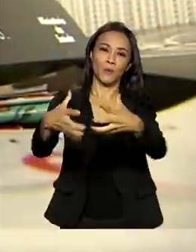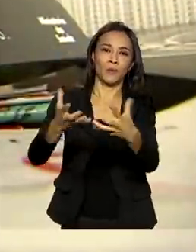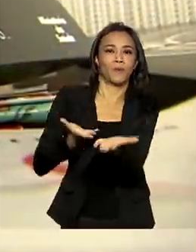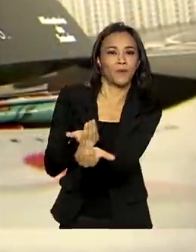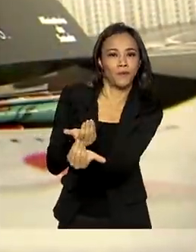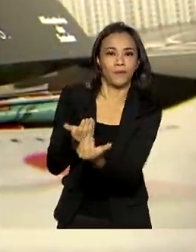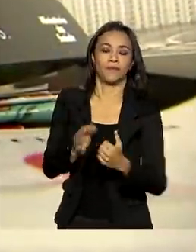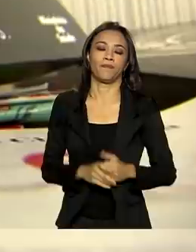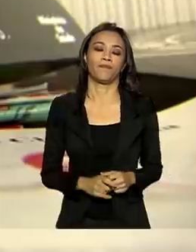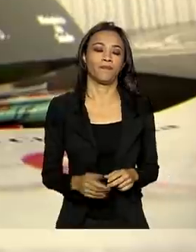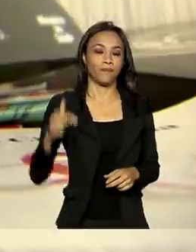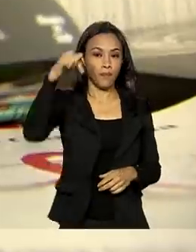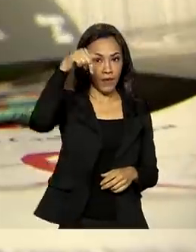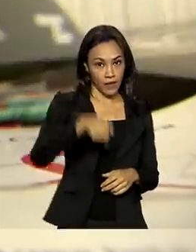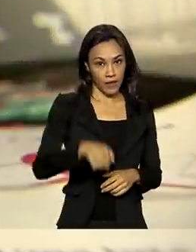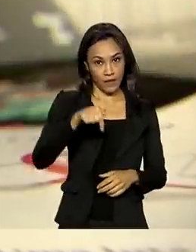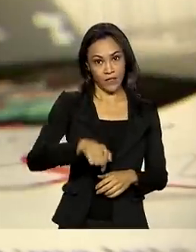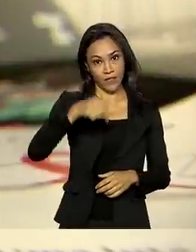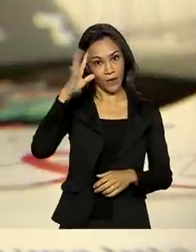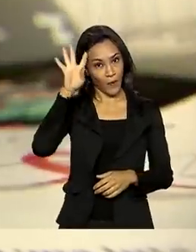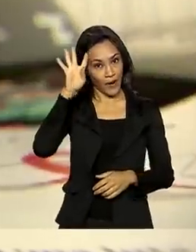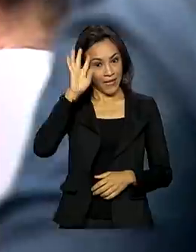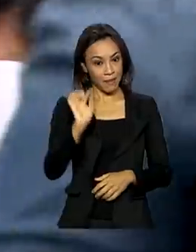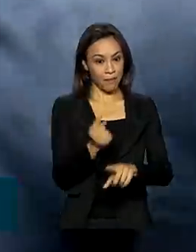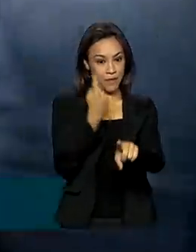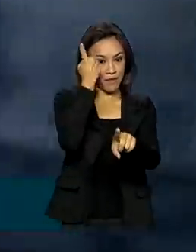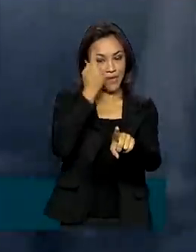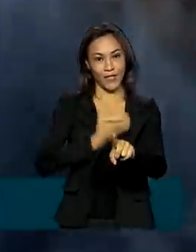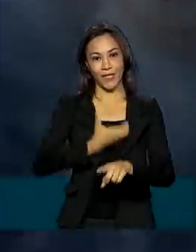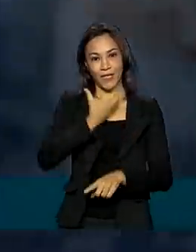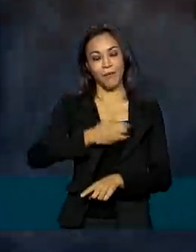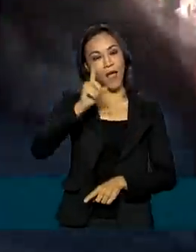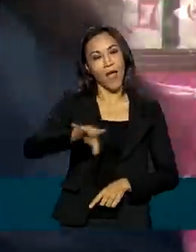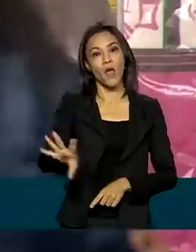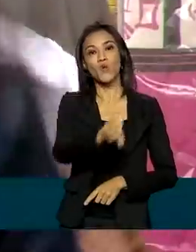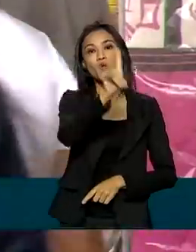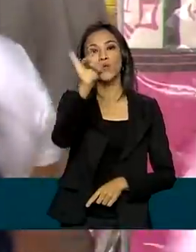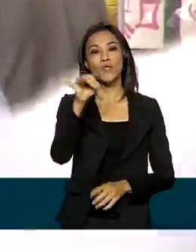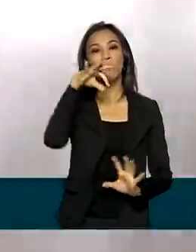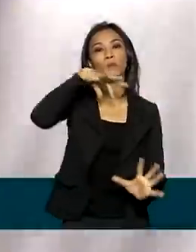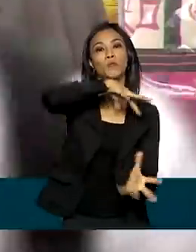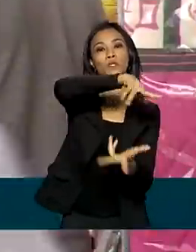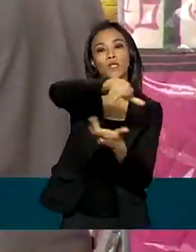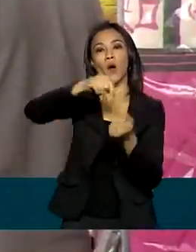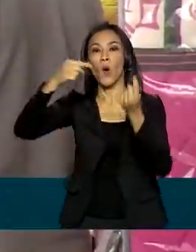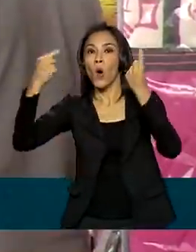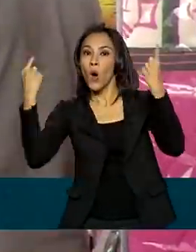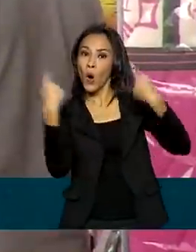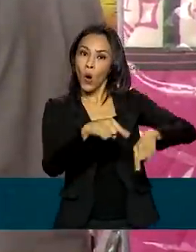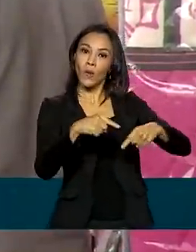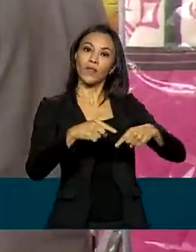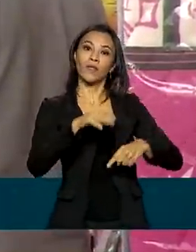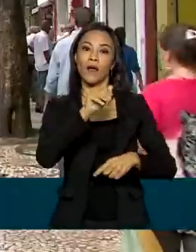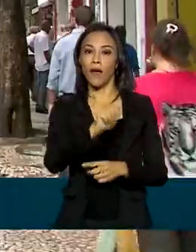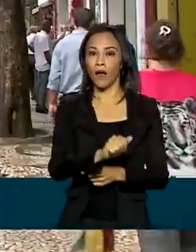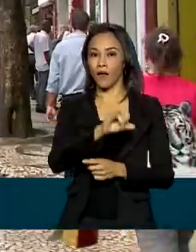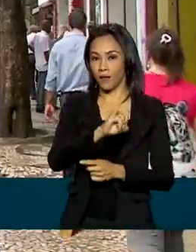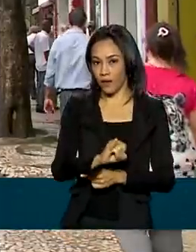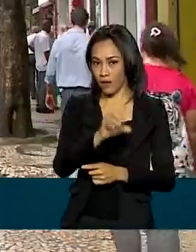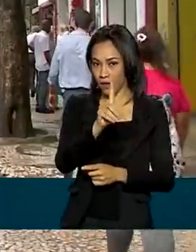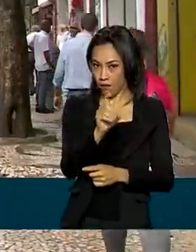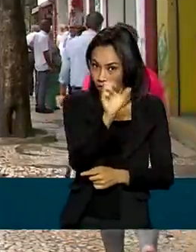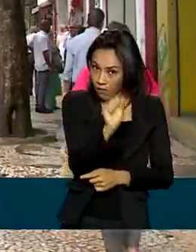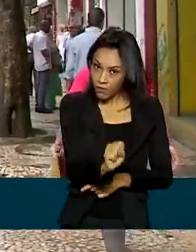Nesta quarta-feira, 1º de dezembro, é o Dia Mundial da Luta contra a AIDS. A data foi definida em